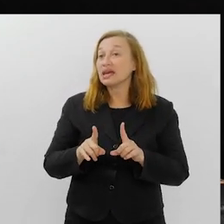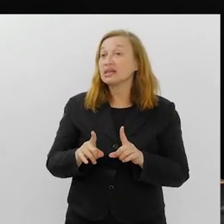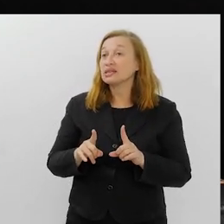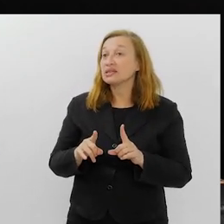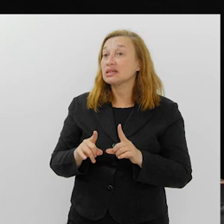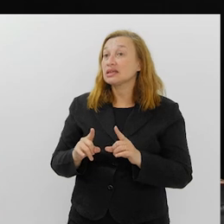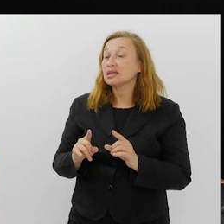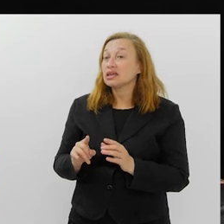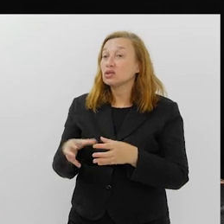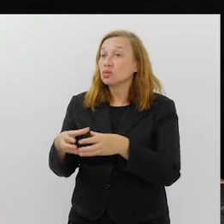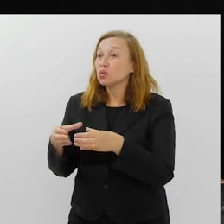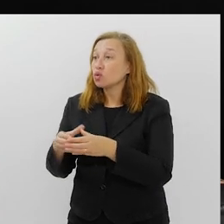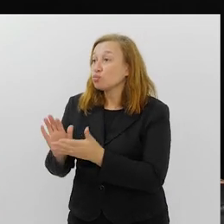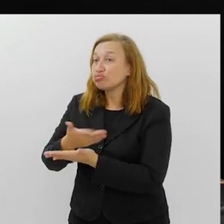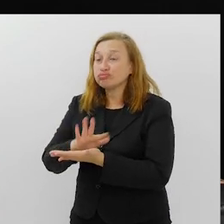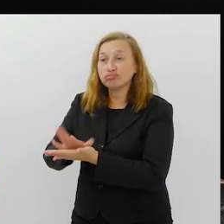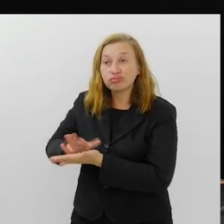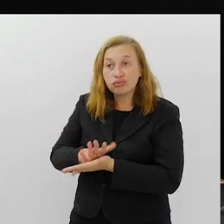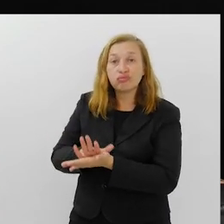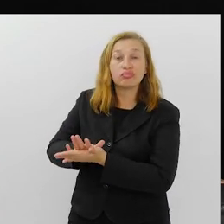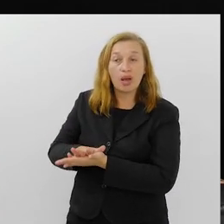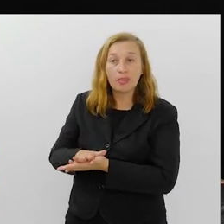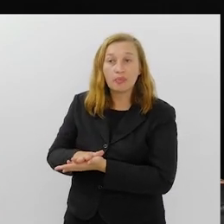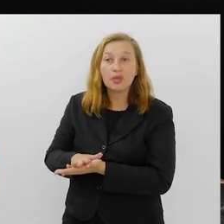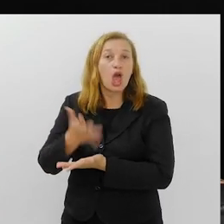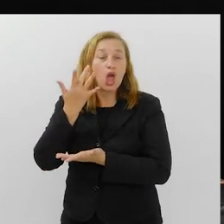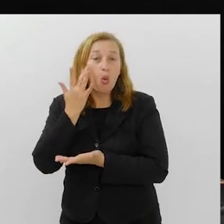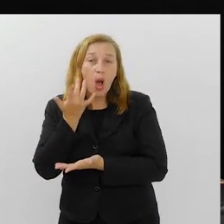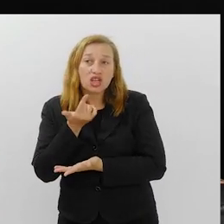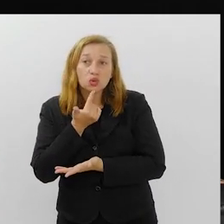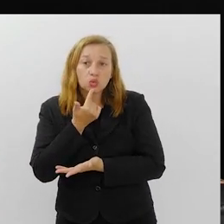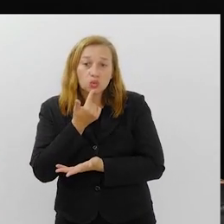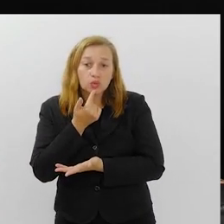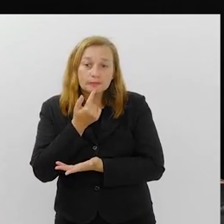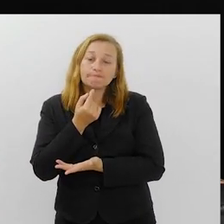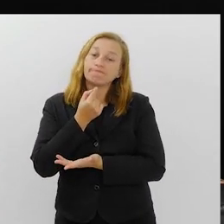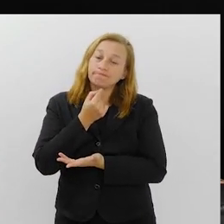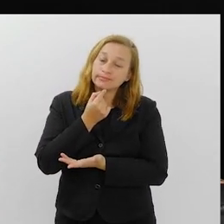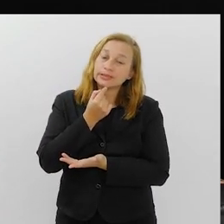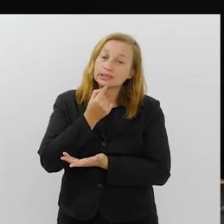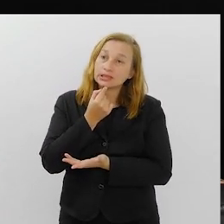escolas, individualmente falando. Eu acho que